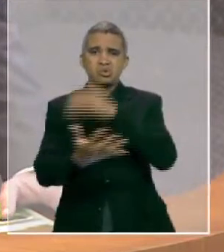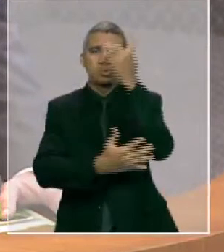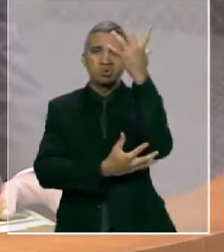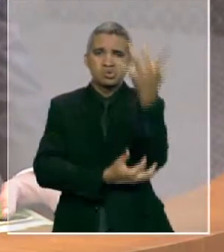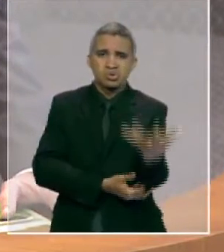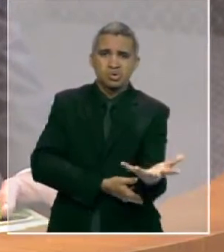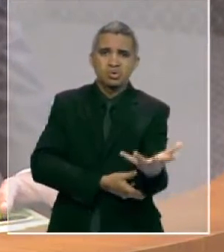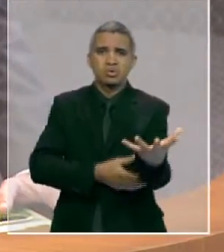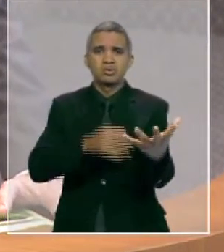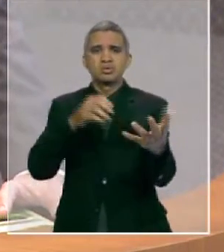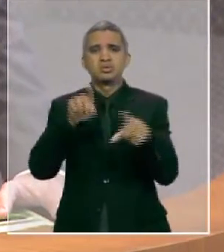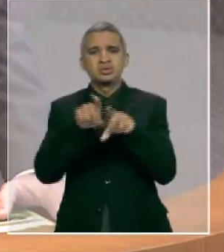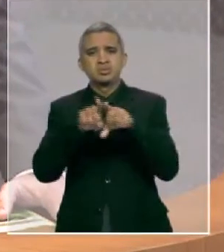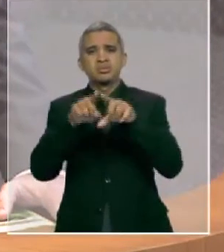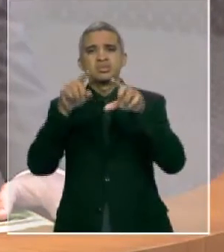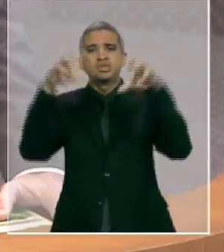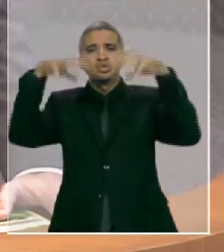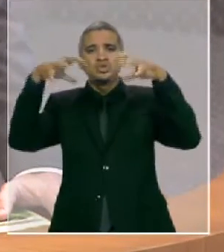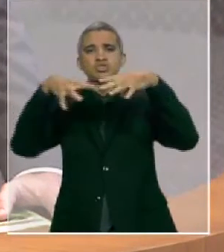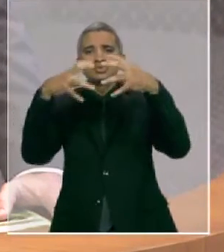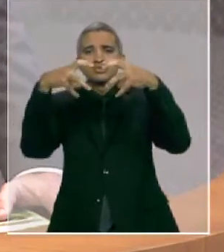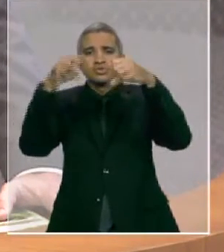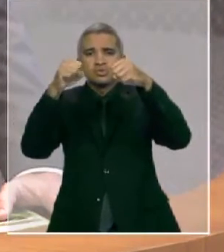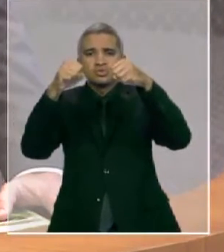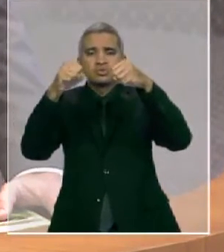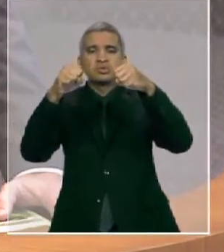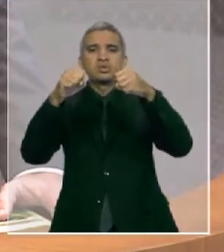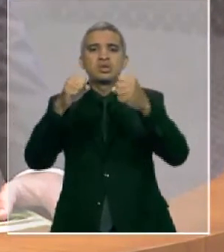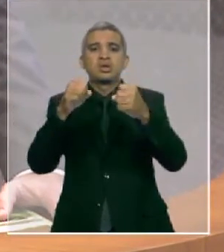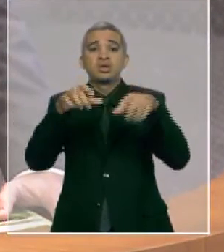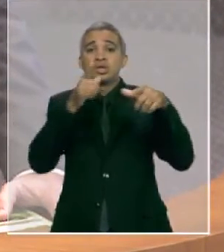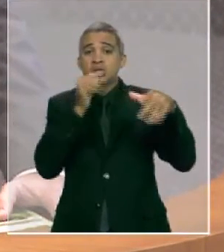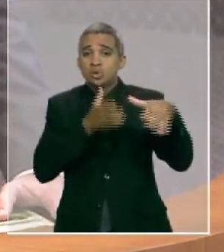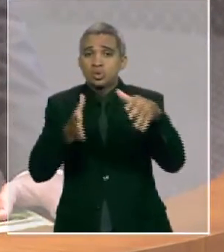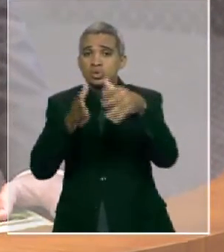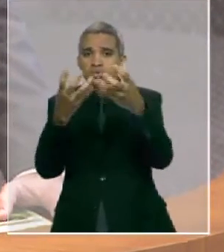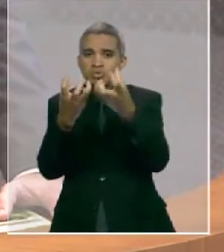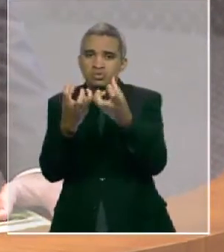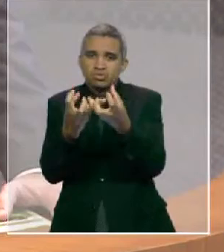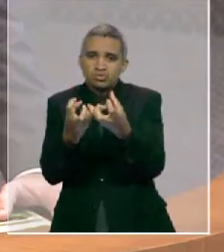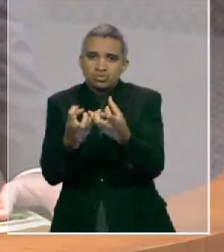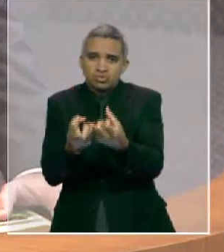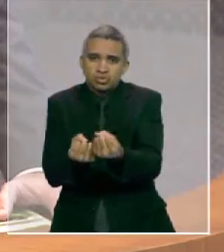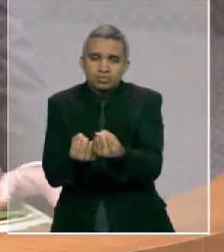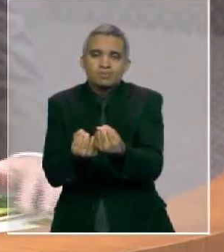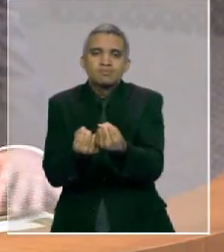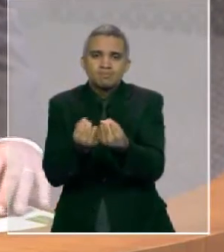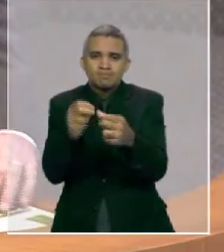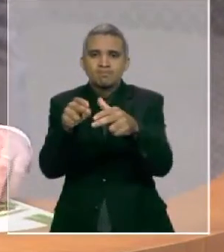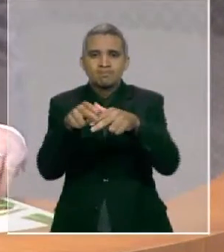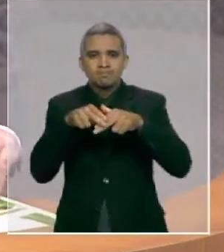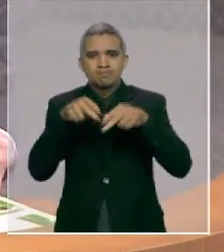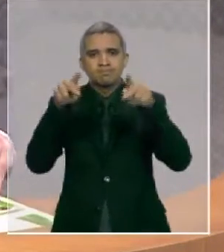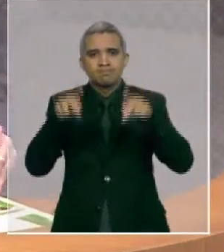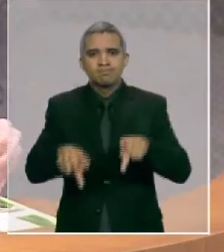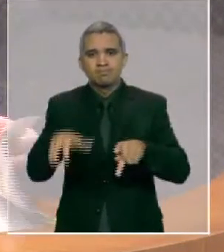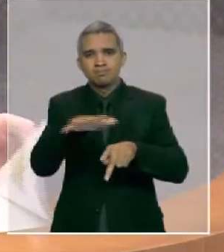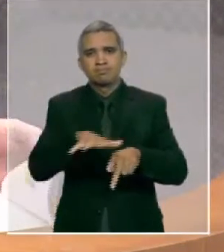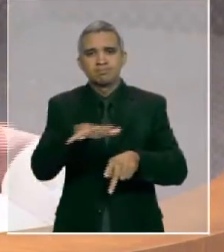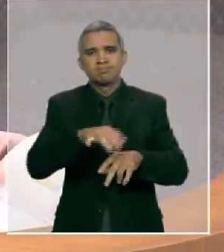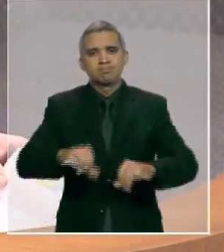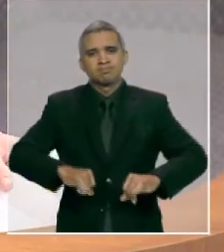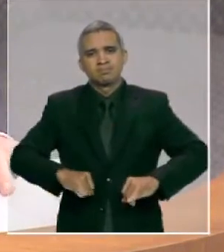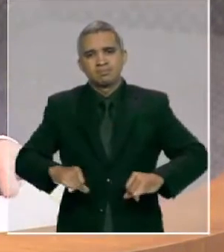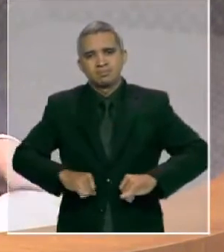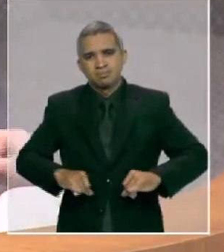período da seca, o volume desses rios caem demais e prejudica a população. Então, esse fórum,